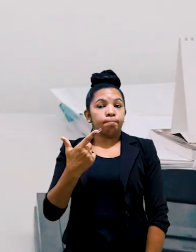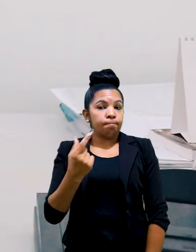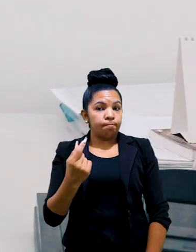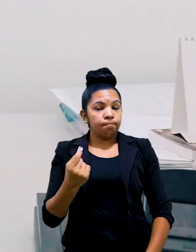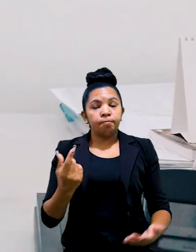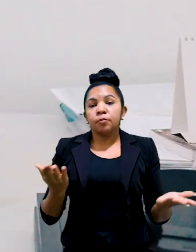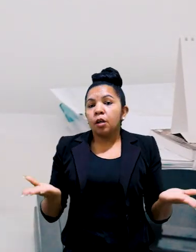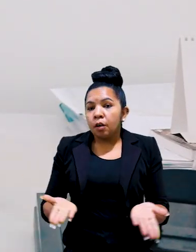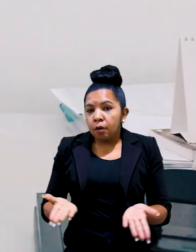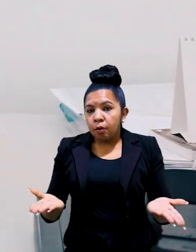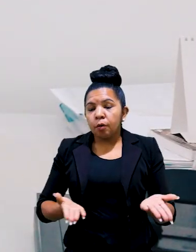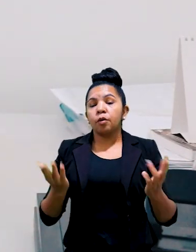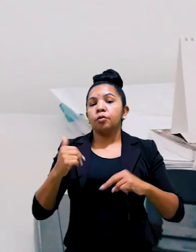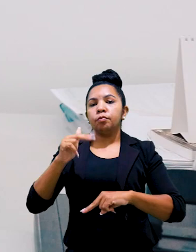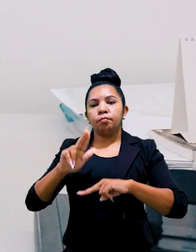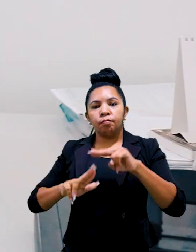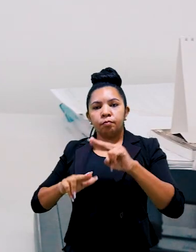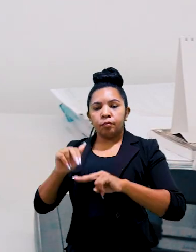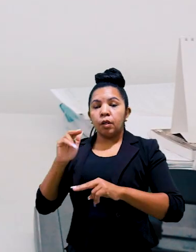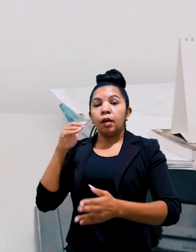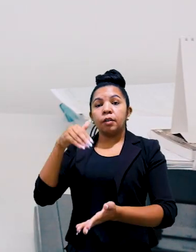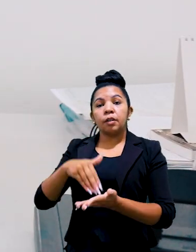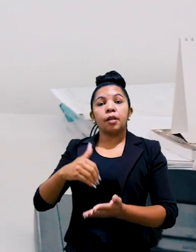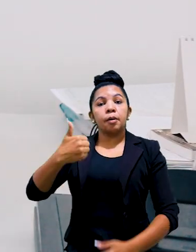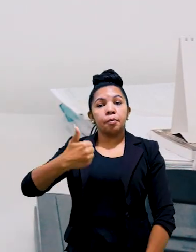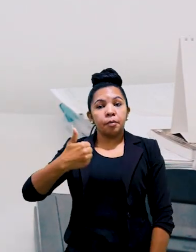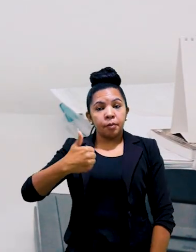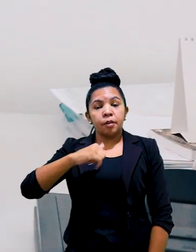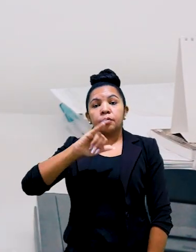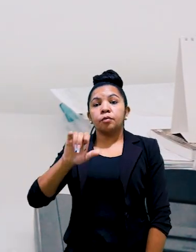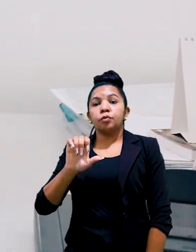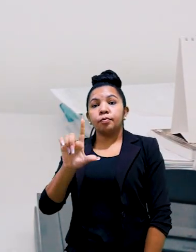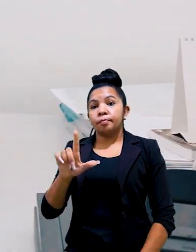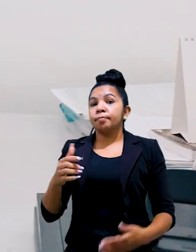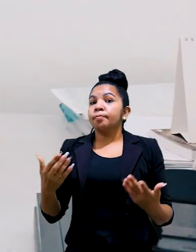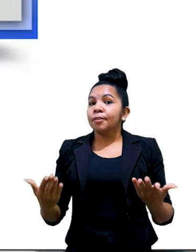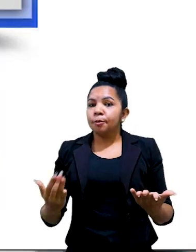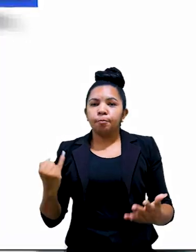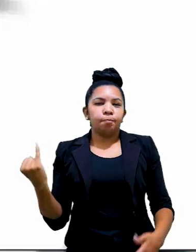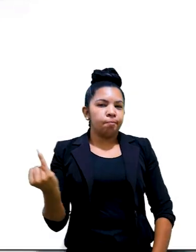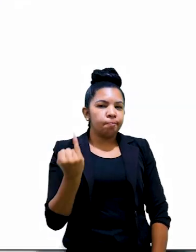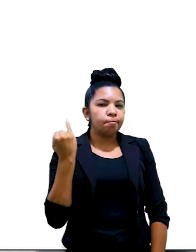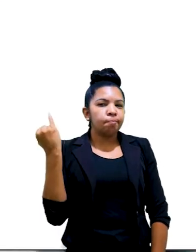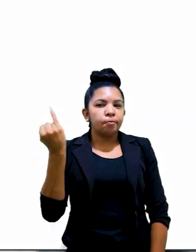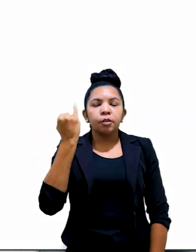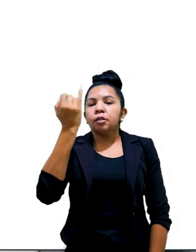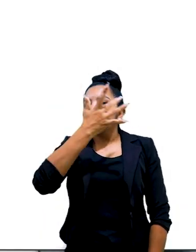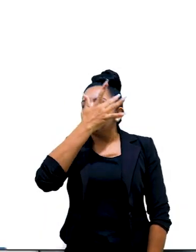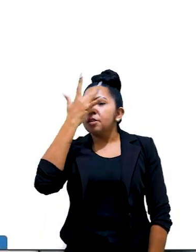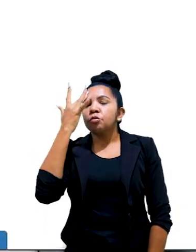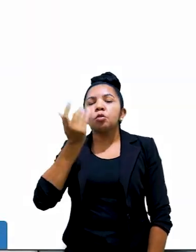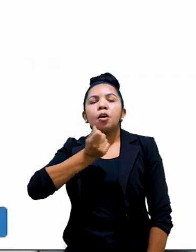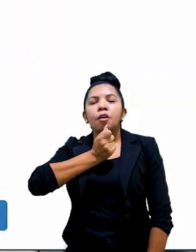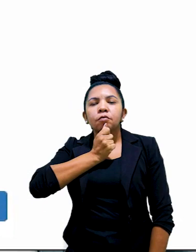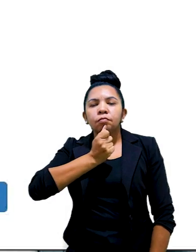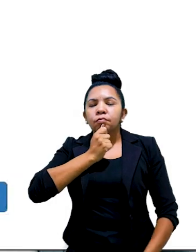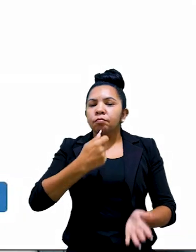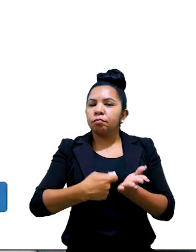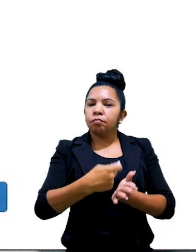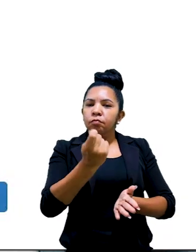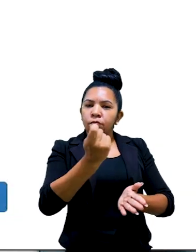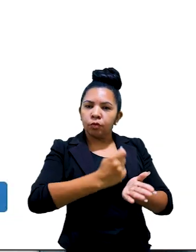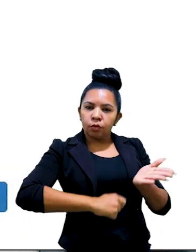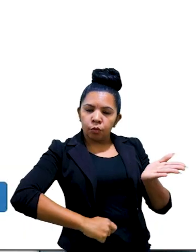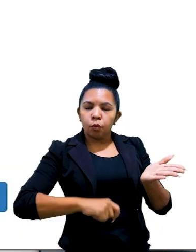sua inscrição dia 20 de junho e vai até 1º de julho. Então é importante as pessoas que não